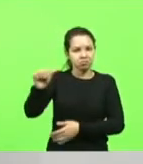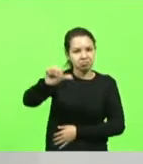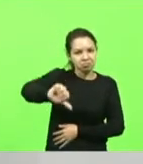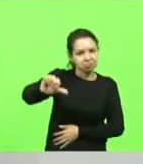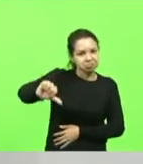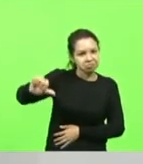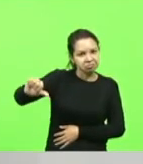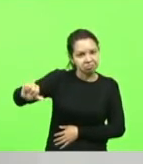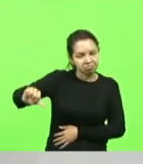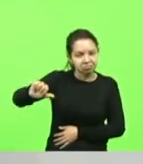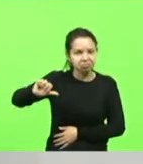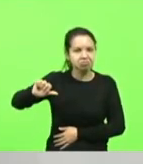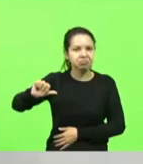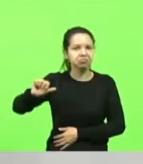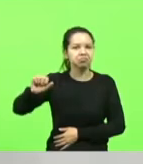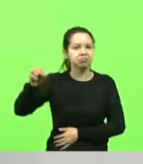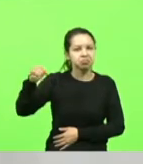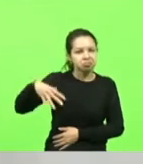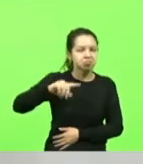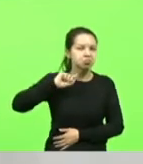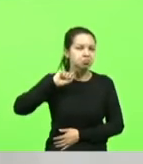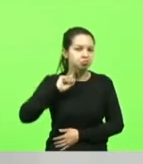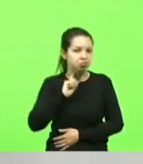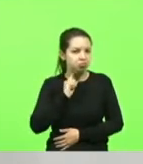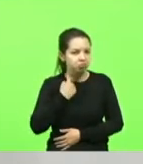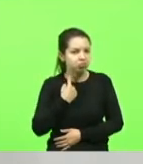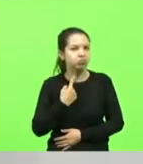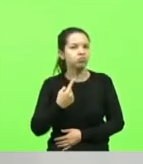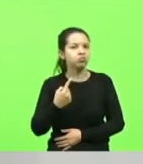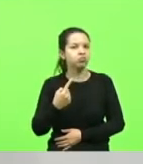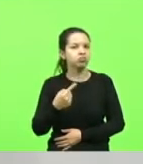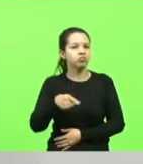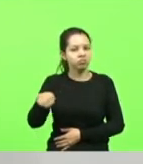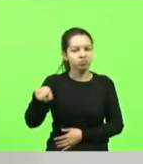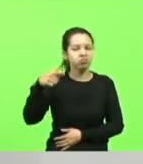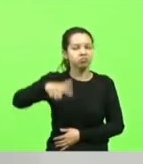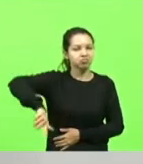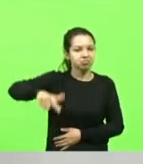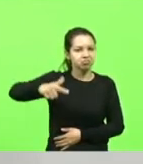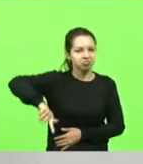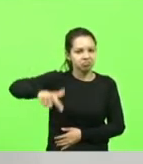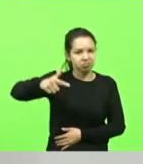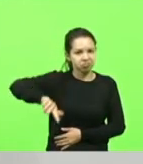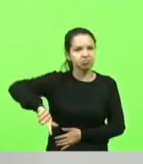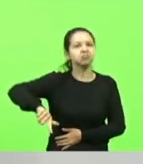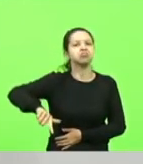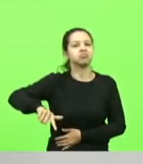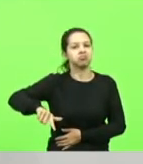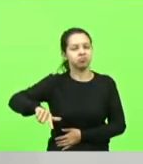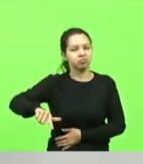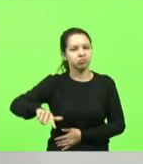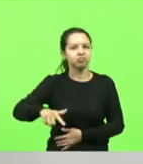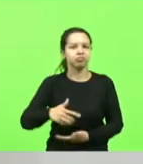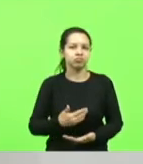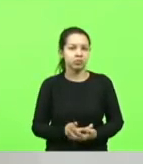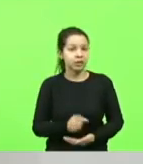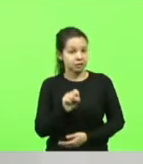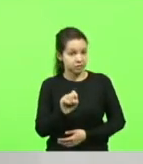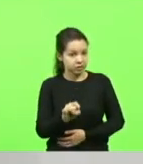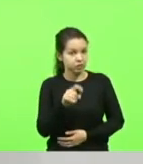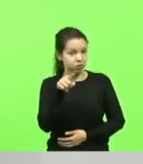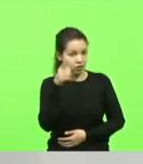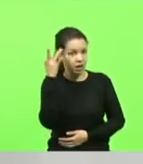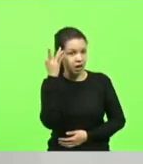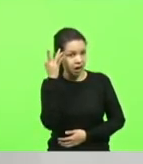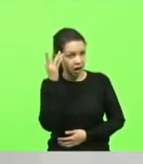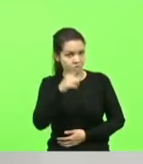sujas, de que a gente está sendo repetidamente sendo o alvo. Se você acha que nós não temos